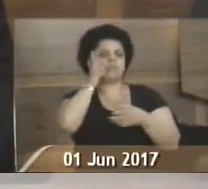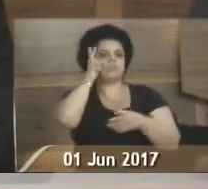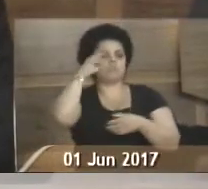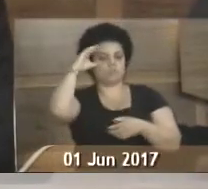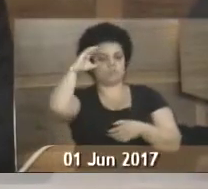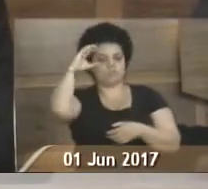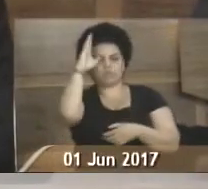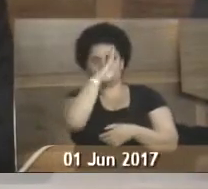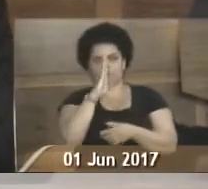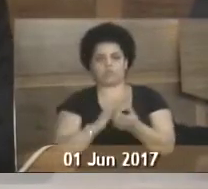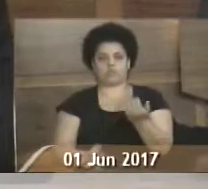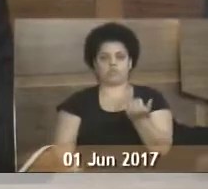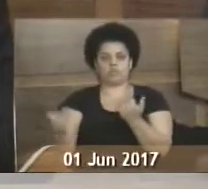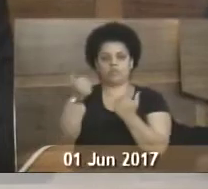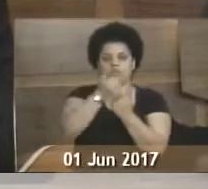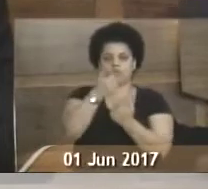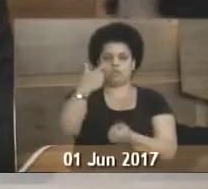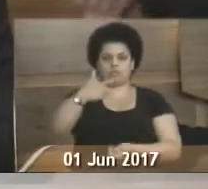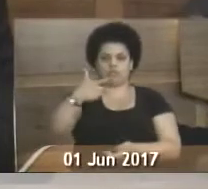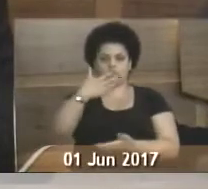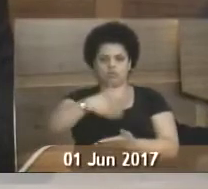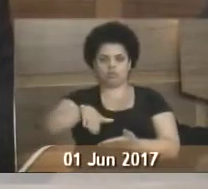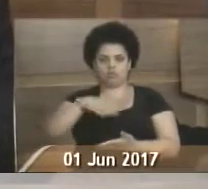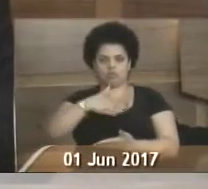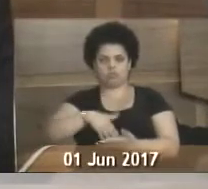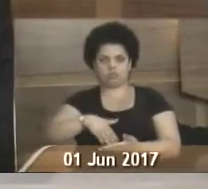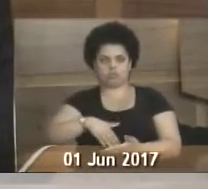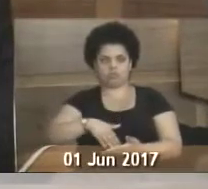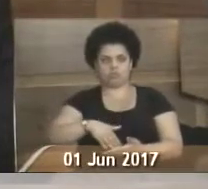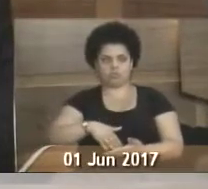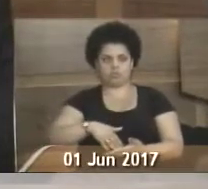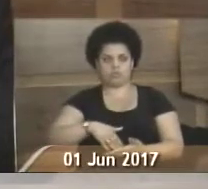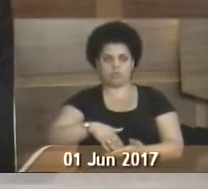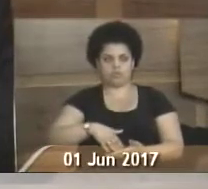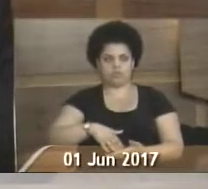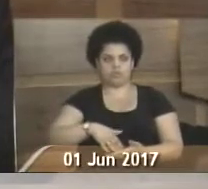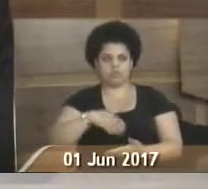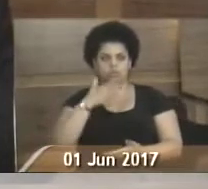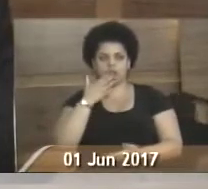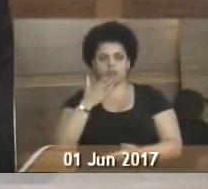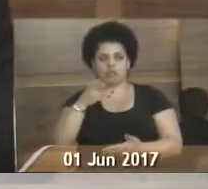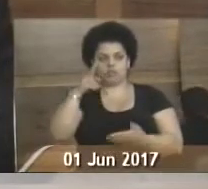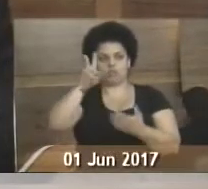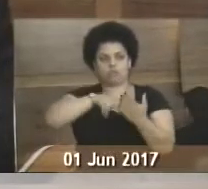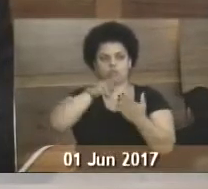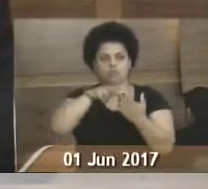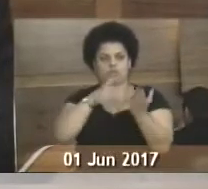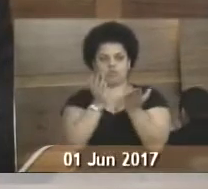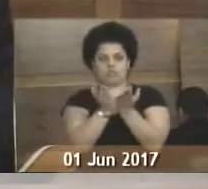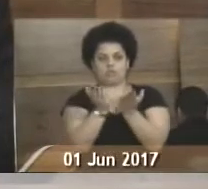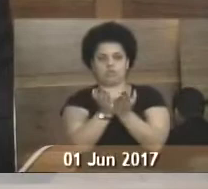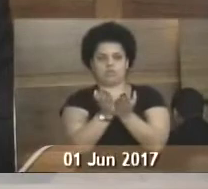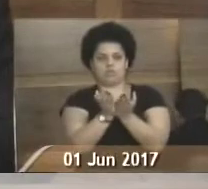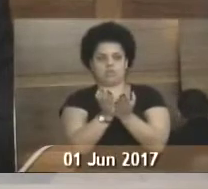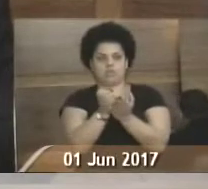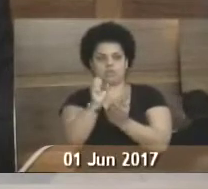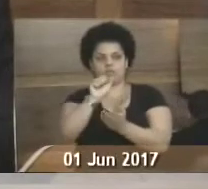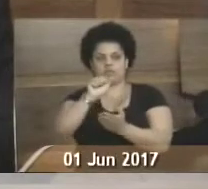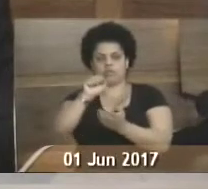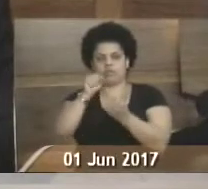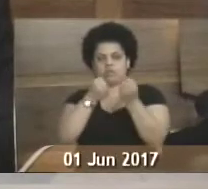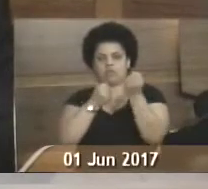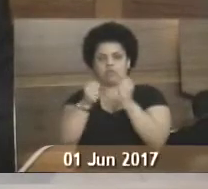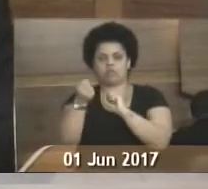Tite Brasil que assumisse a segunda secretaria ad hoc e que procedesse à leitura de um trecho bíblico. Foi lido em Salmo, capítulo 91,